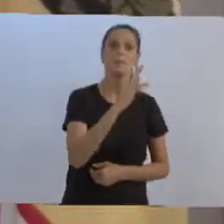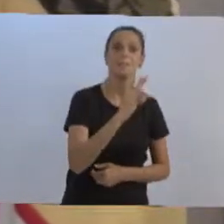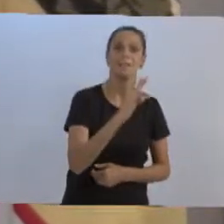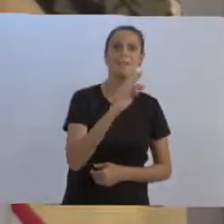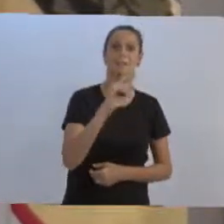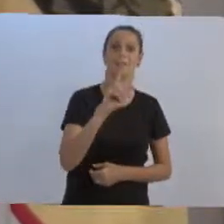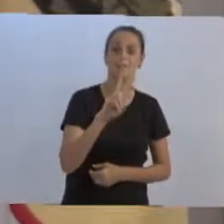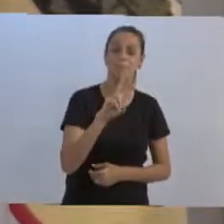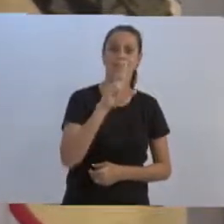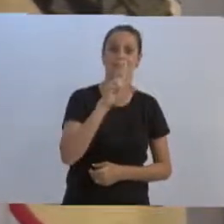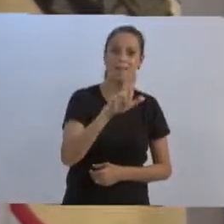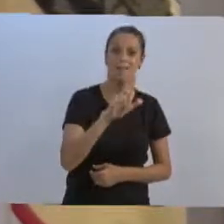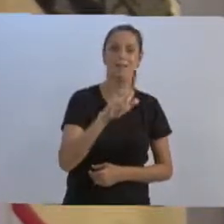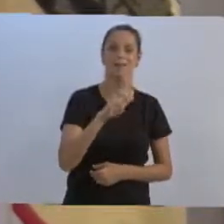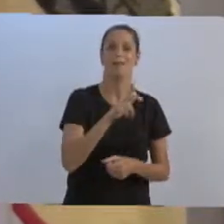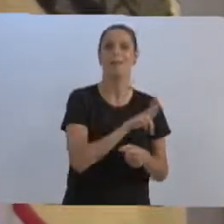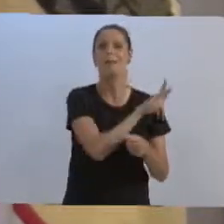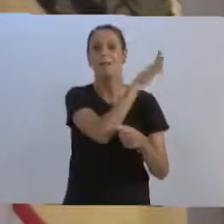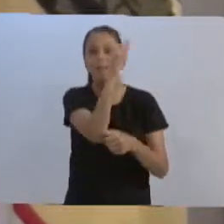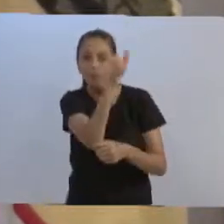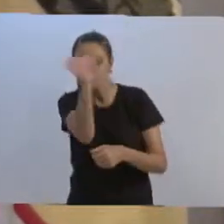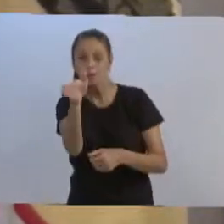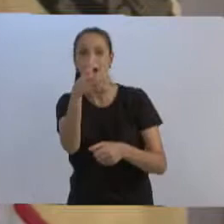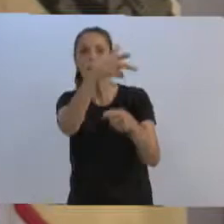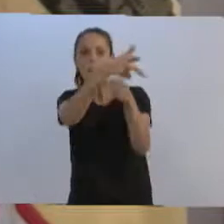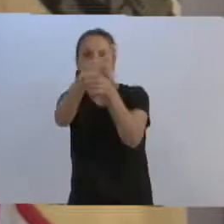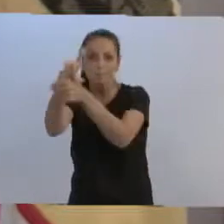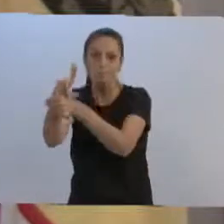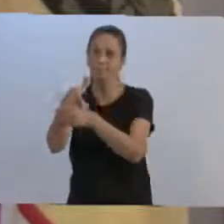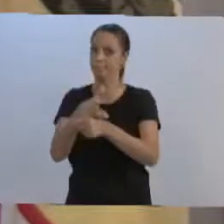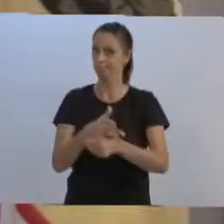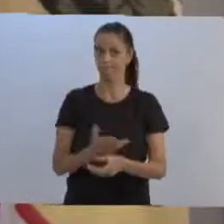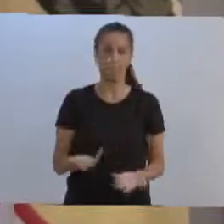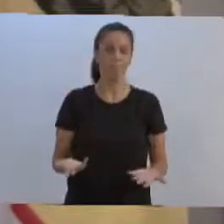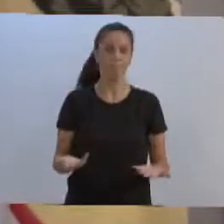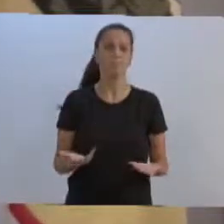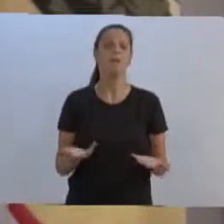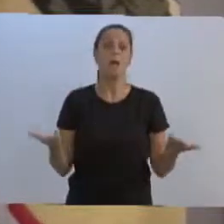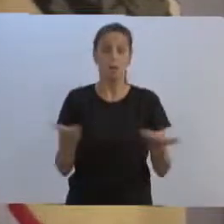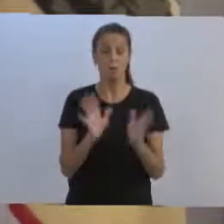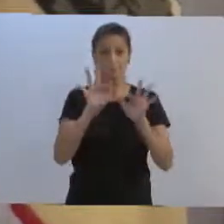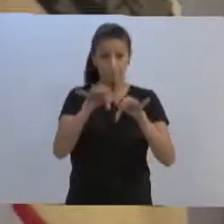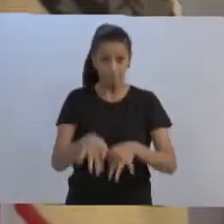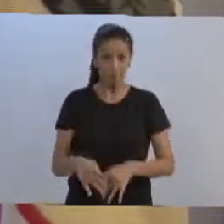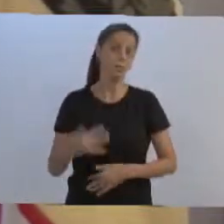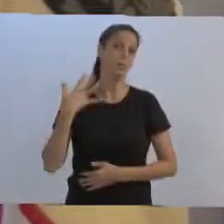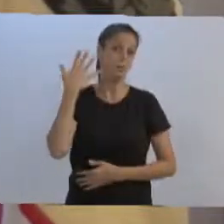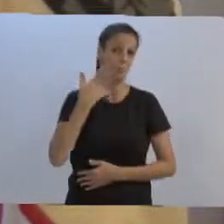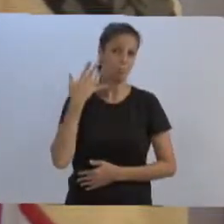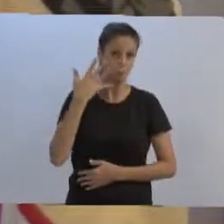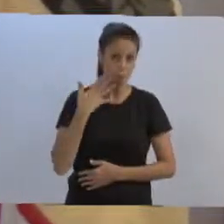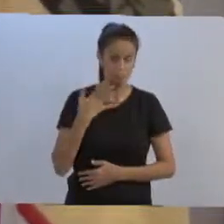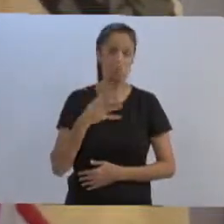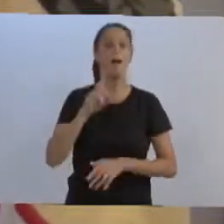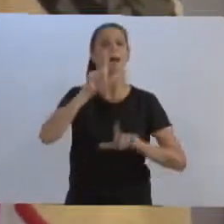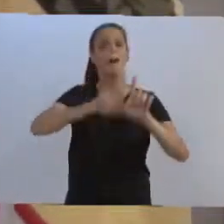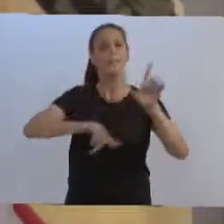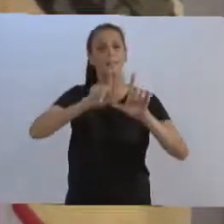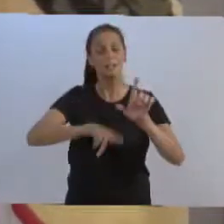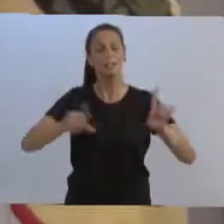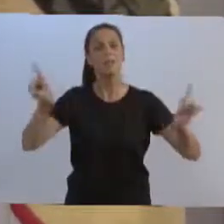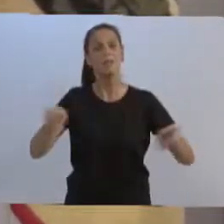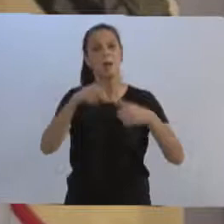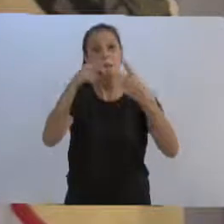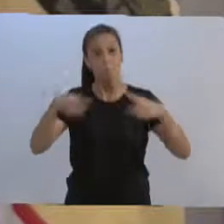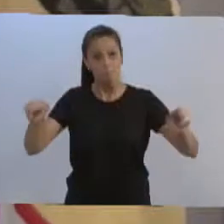Encerro com o hino aqui, que é de todos decorado. Que nós cantamos e entoamos quando